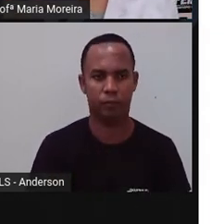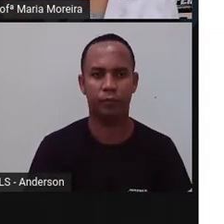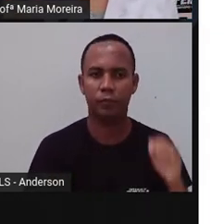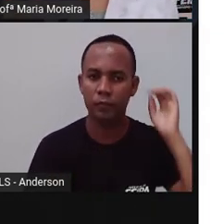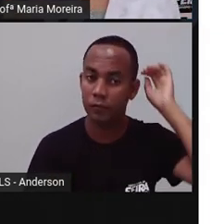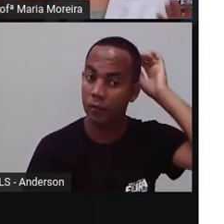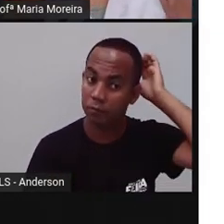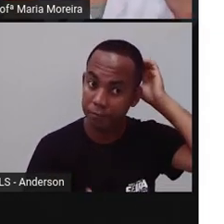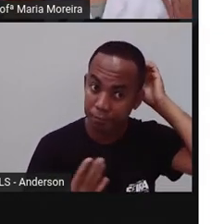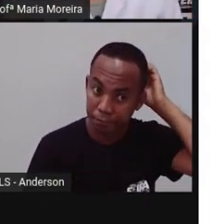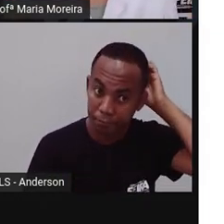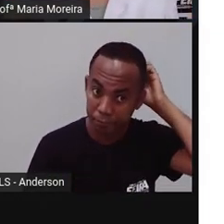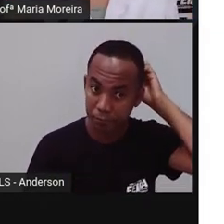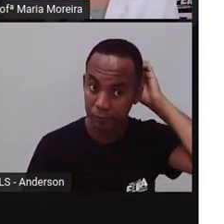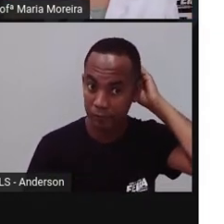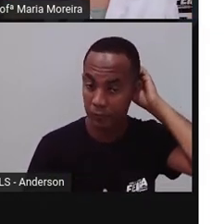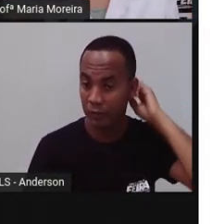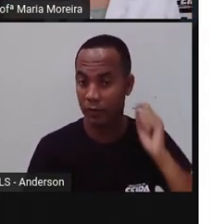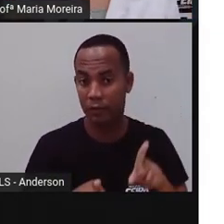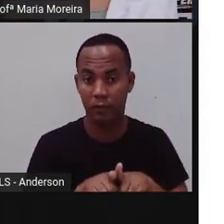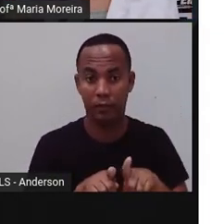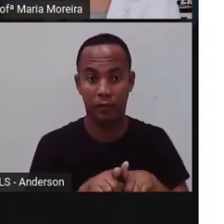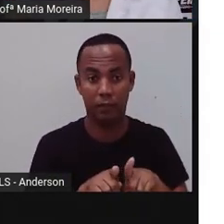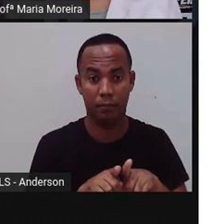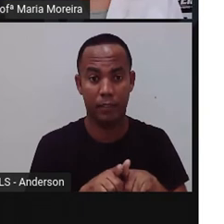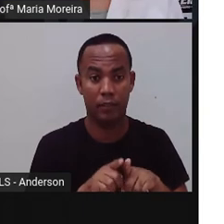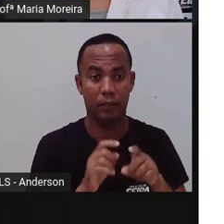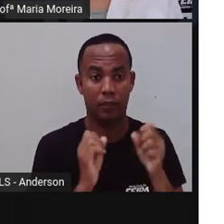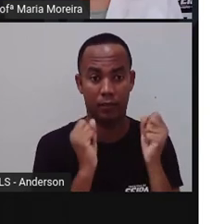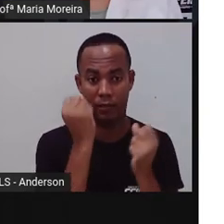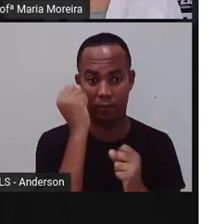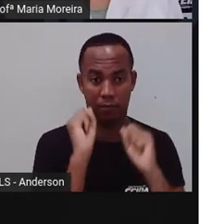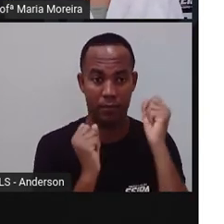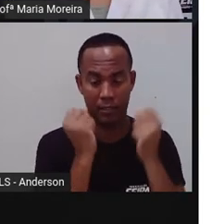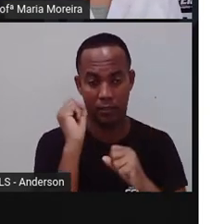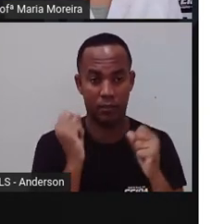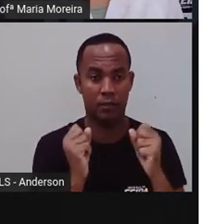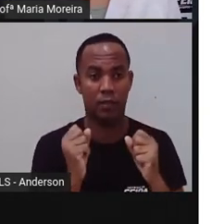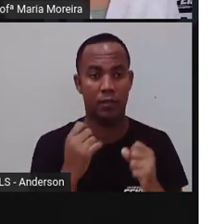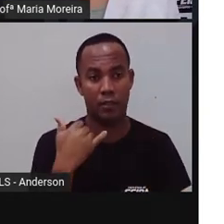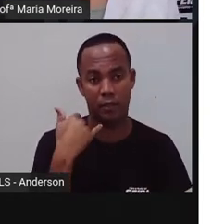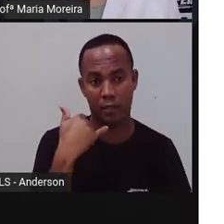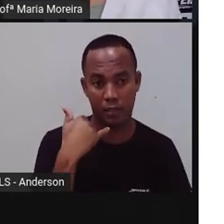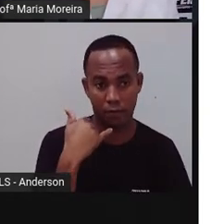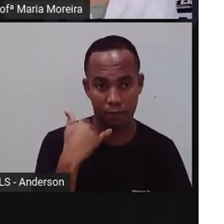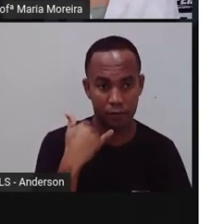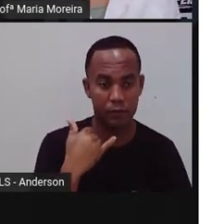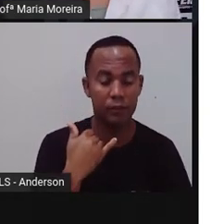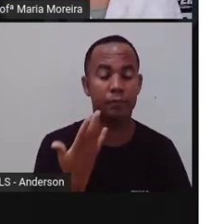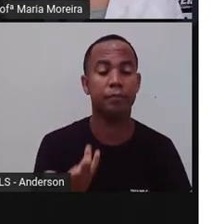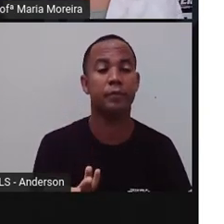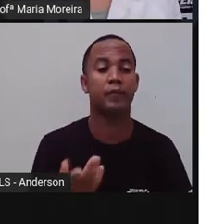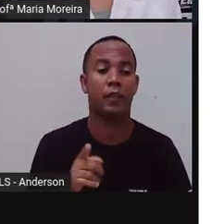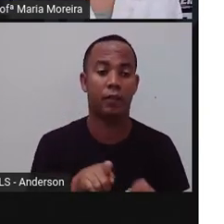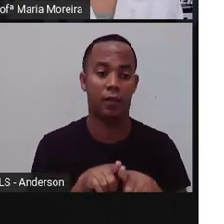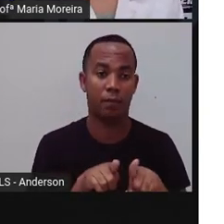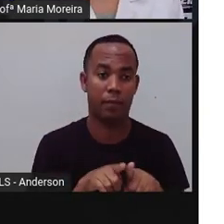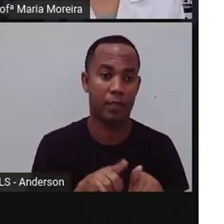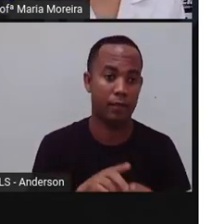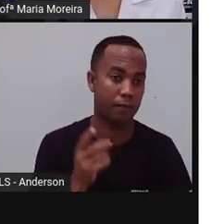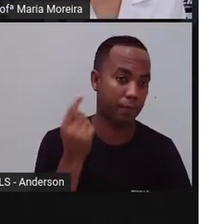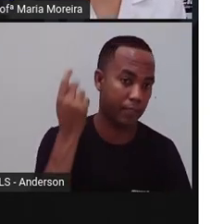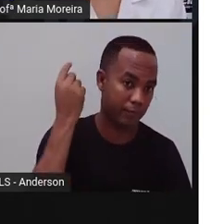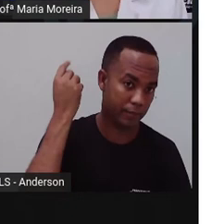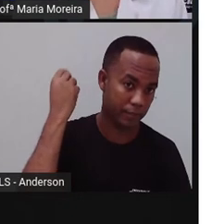Anderson, aconteceu com as telefonias, as empresas de telefonia. Certo? Antigamente, as empresas de telefonia, elas eram do